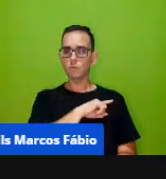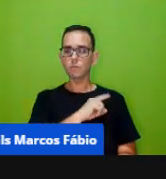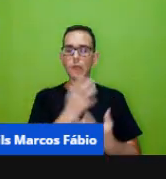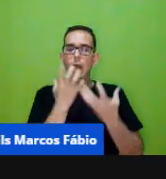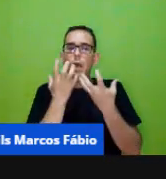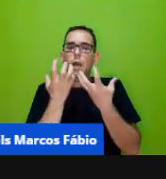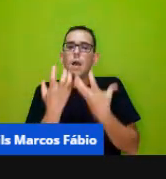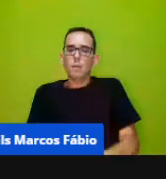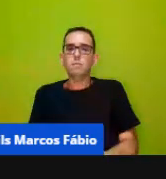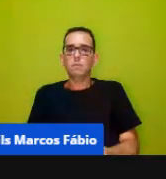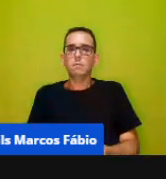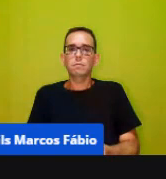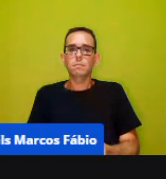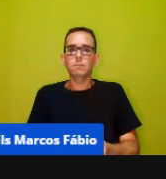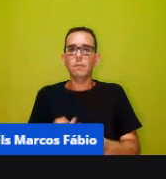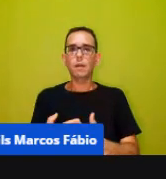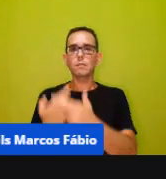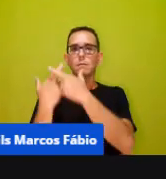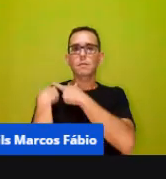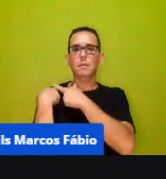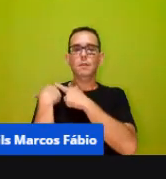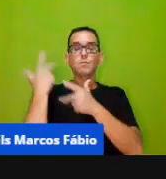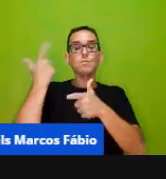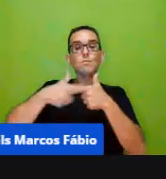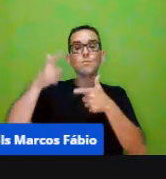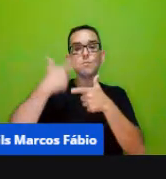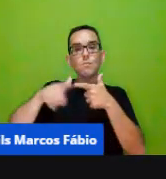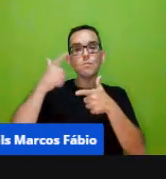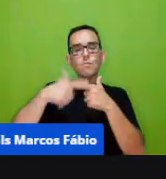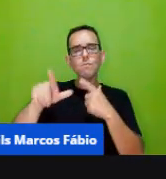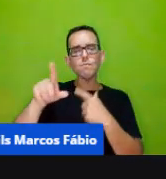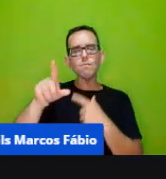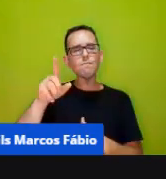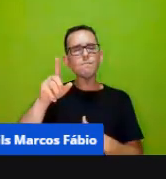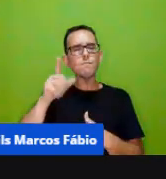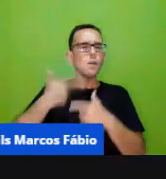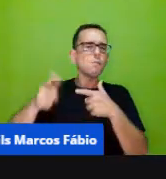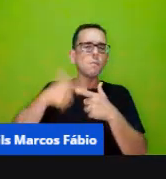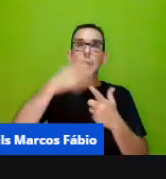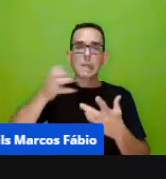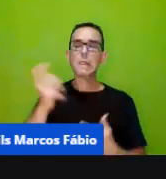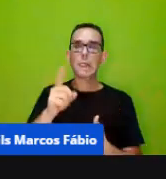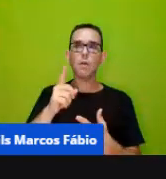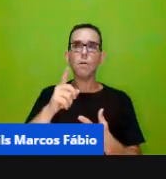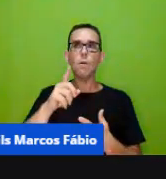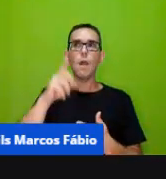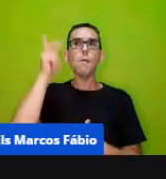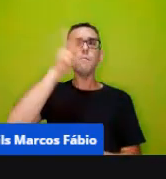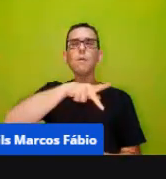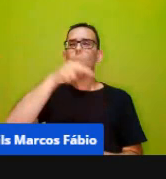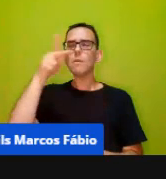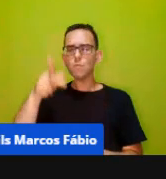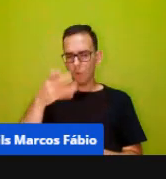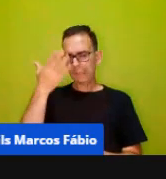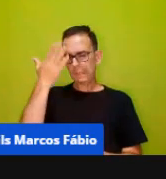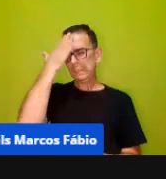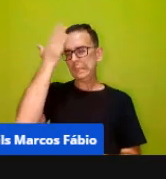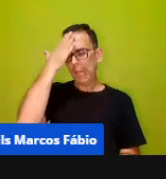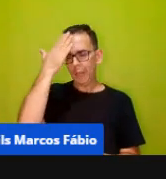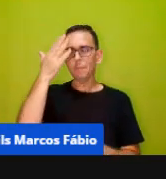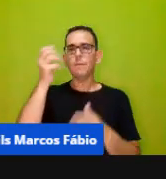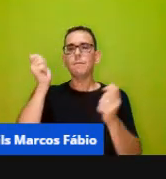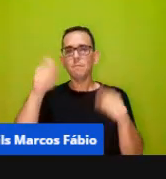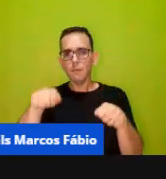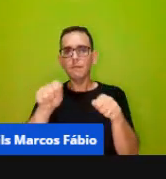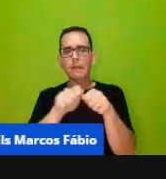postura de um professor problematizador, né, e consequentemente nessa